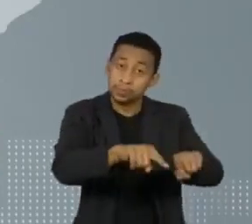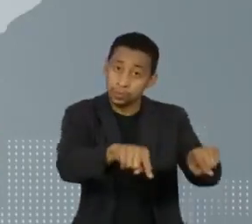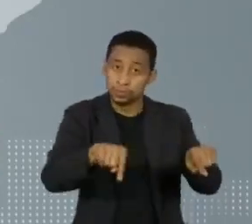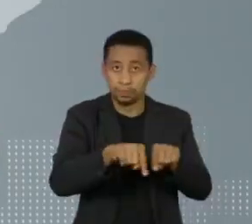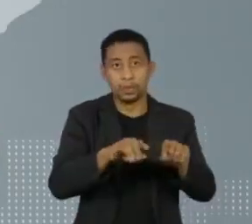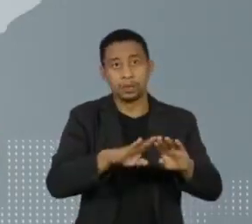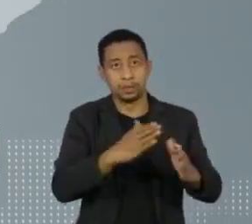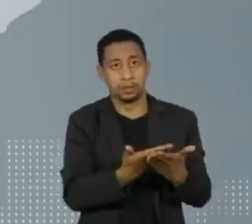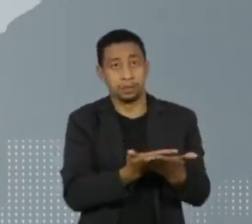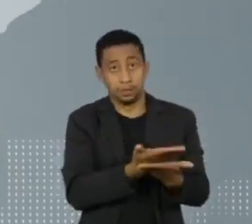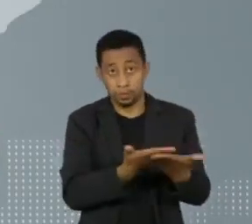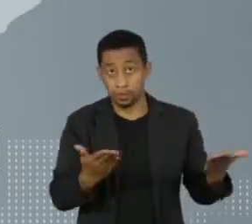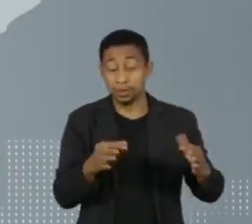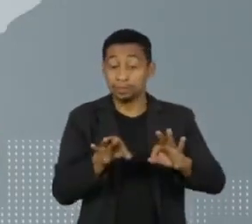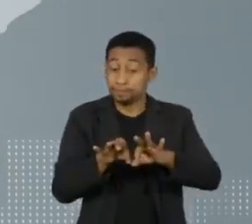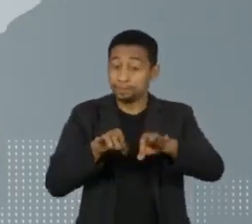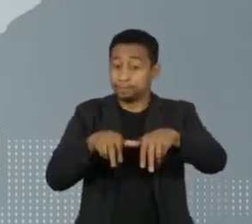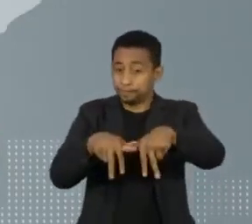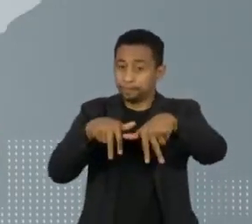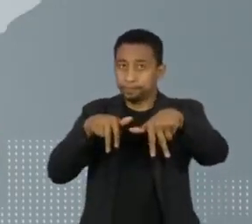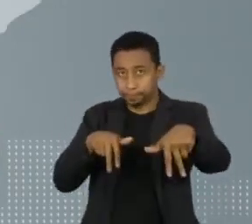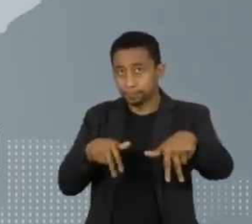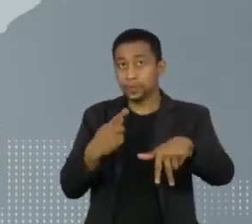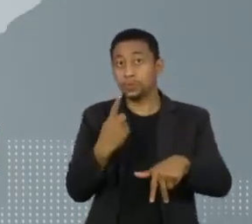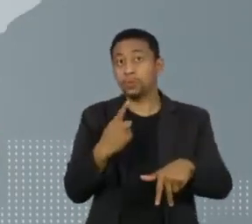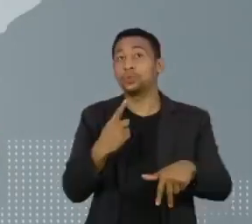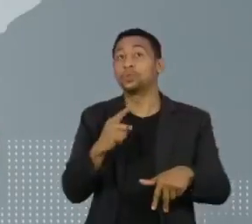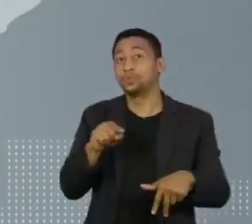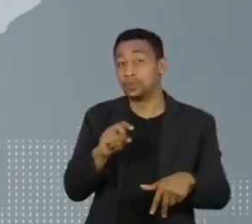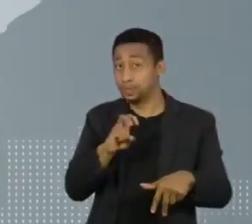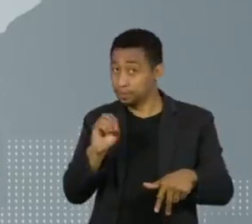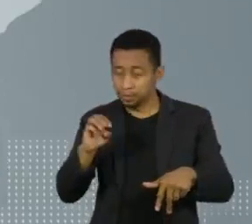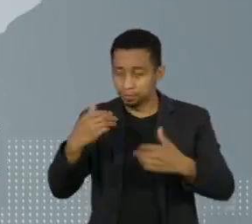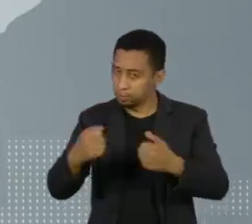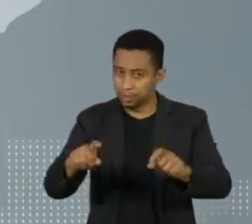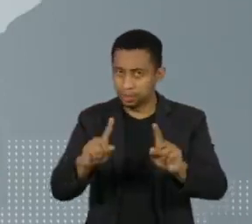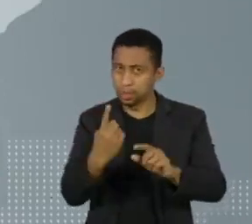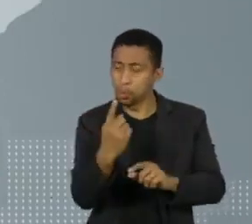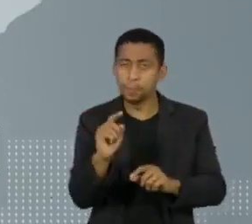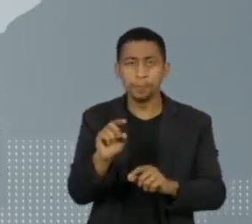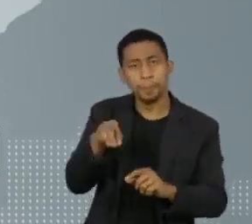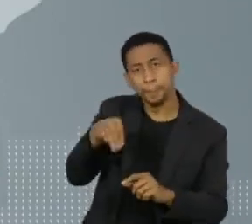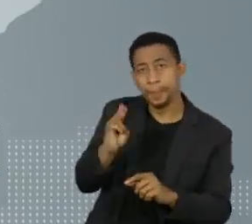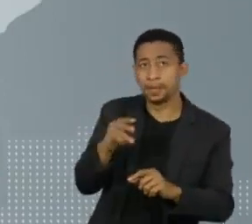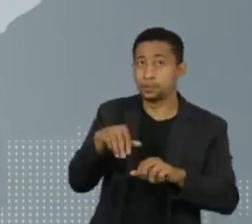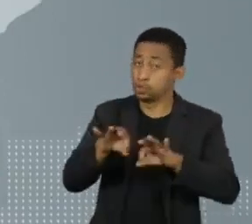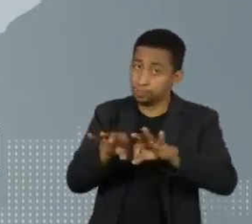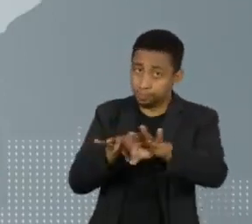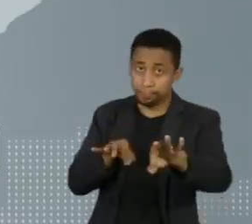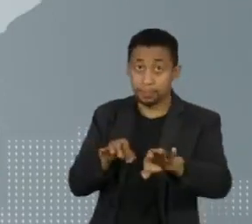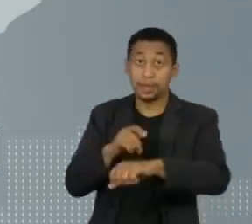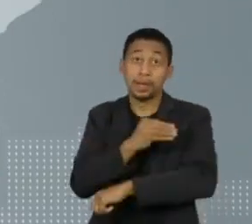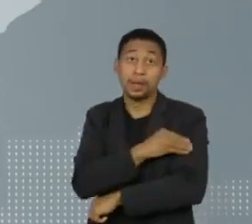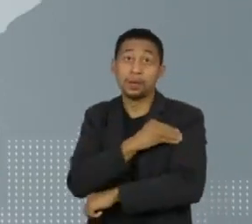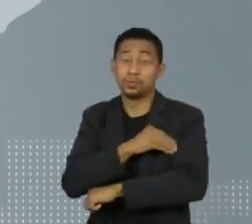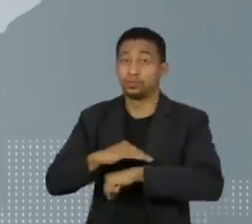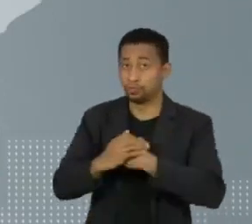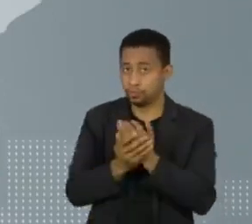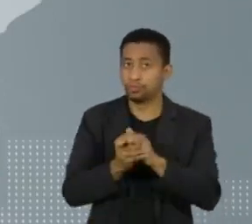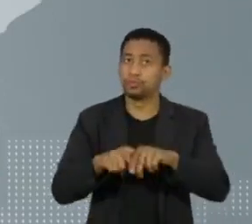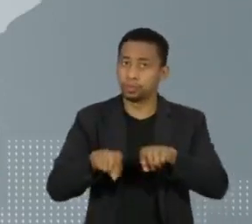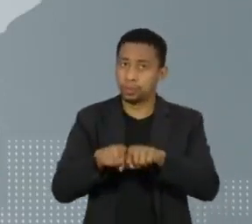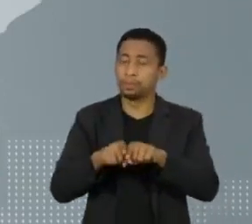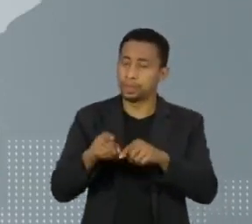O distanciamento mínimo será de um metro e não mais de um metro e meio. O uso de máscaras e álcool em gel deve ser mantido. O governo